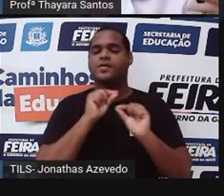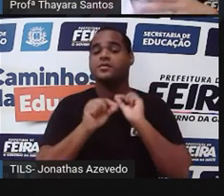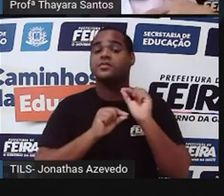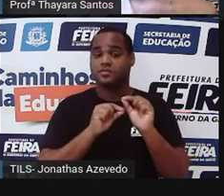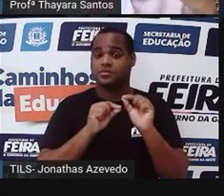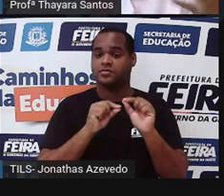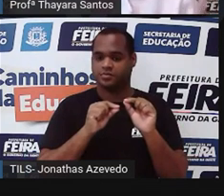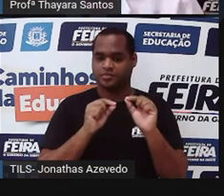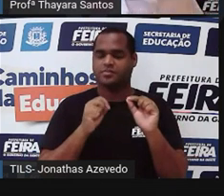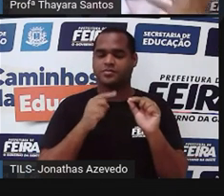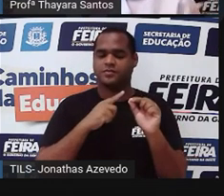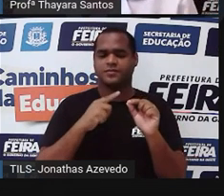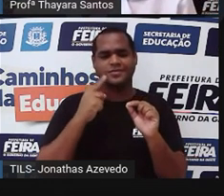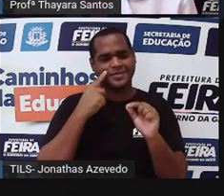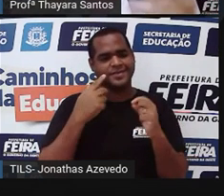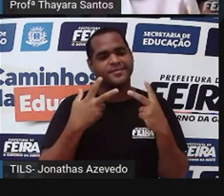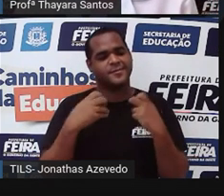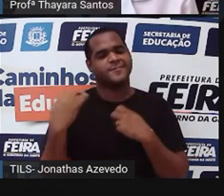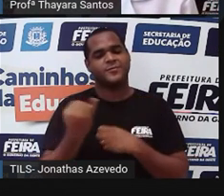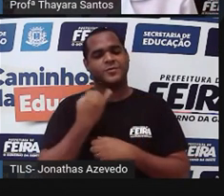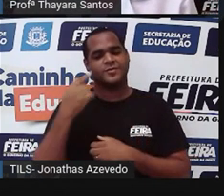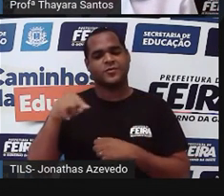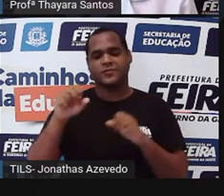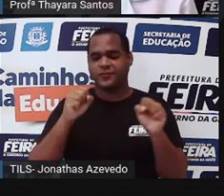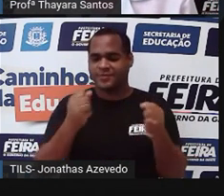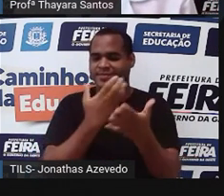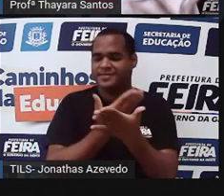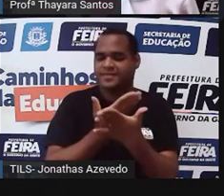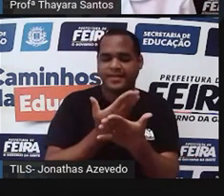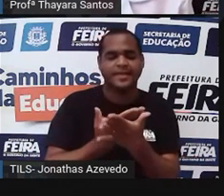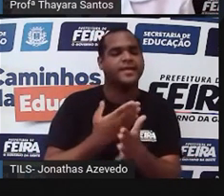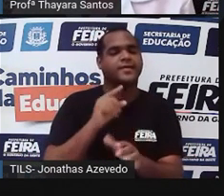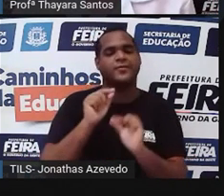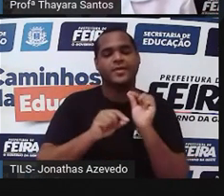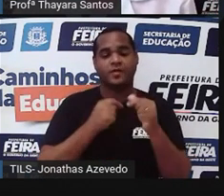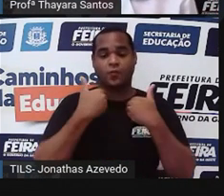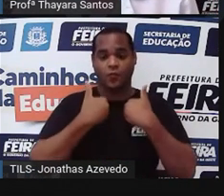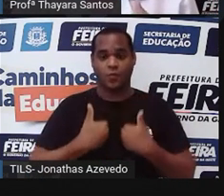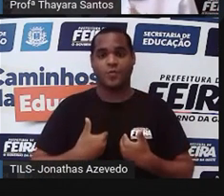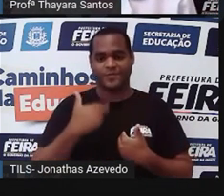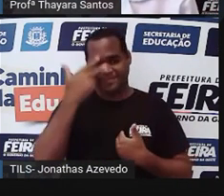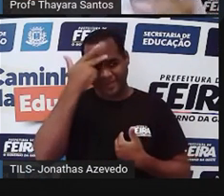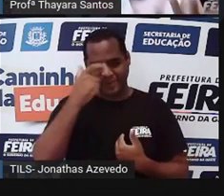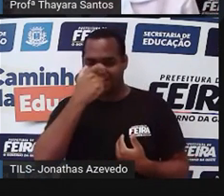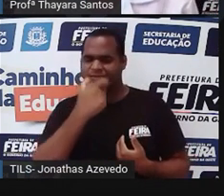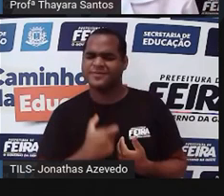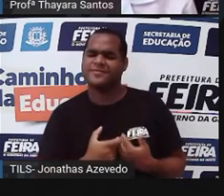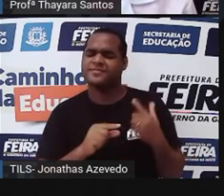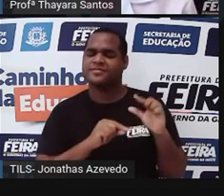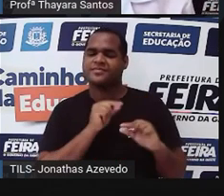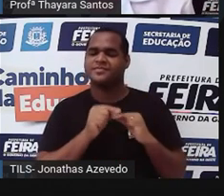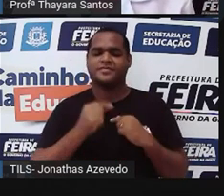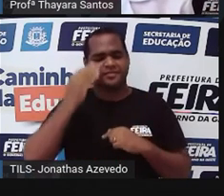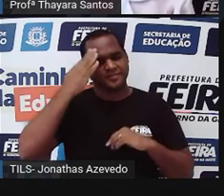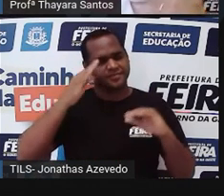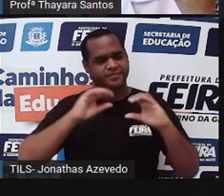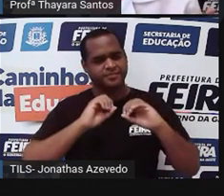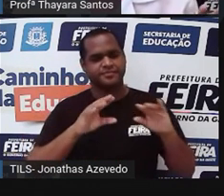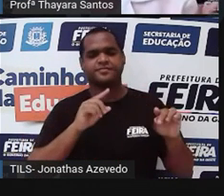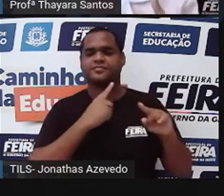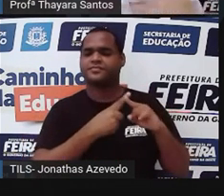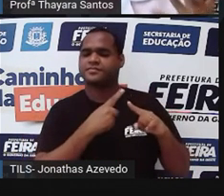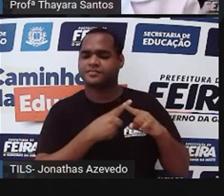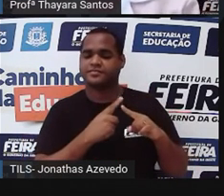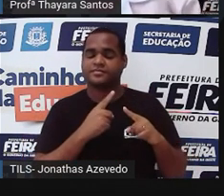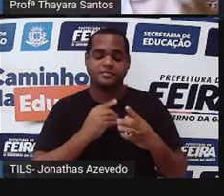né? Isso é o que é interessante da gente estudar o nosso corpo, estudar o corpo humano. É entender por que a gente faz as coisas. Então, quando a gente